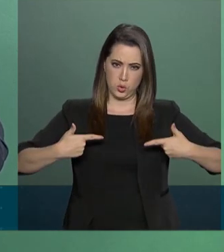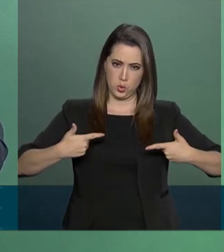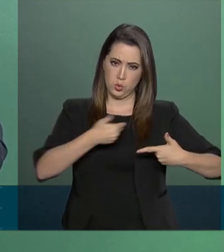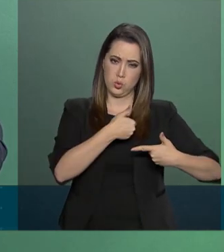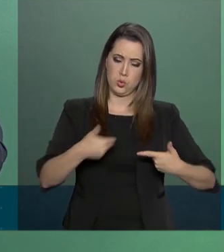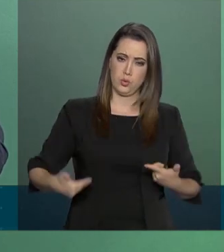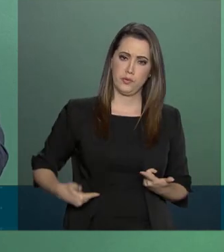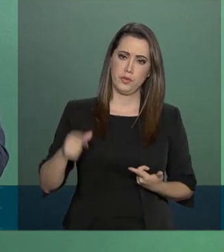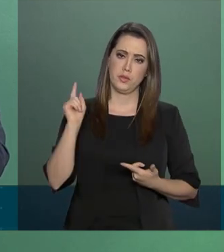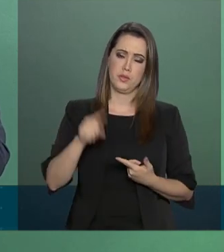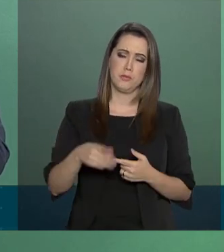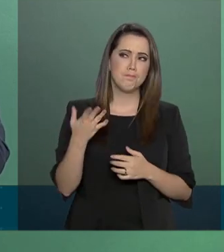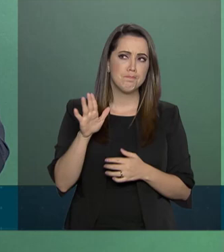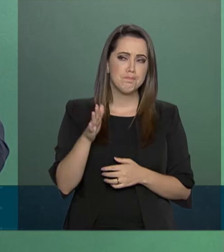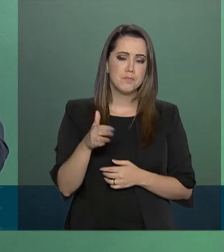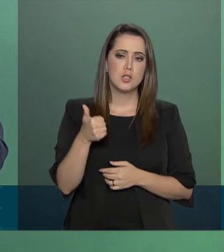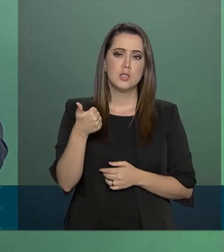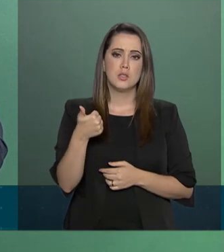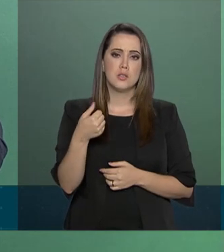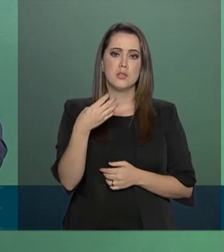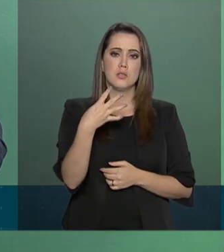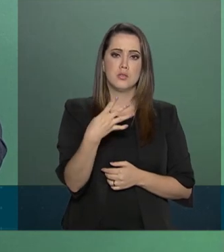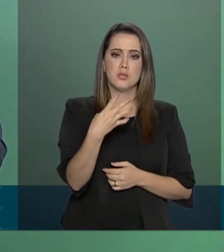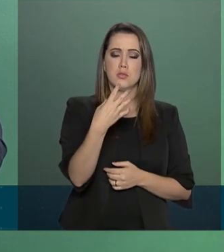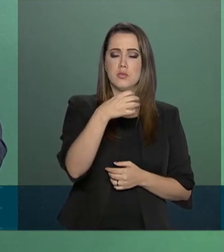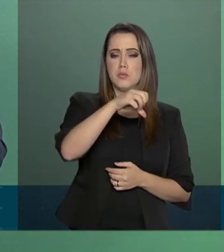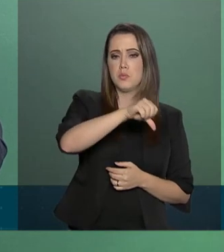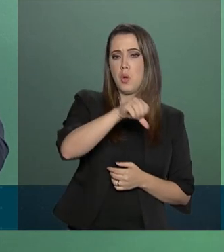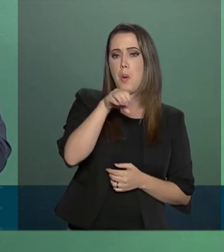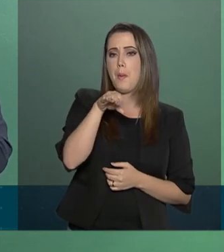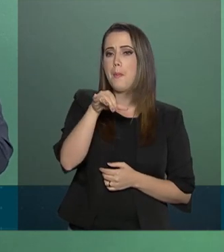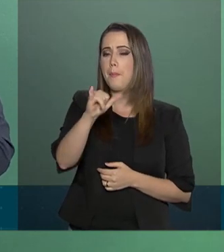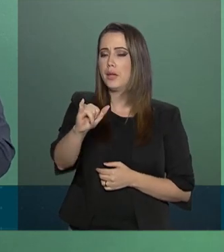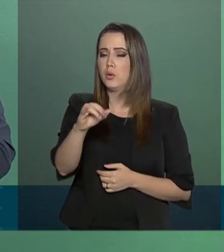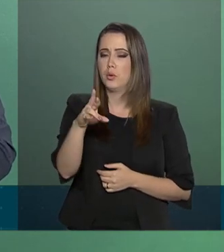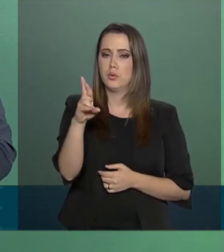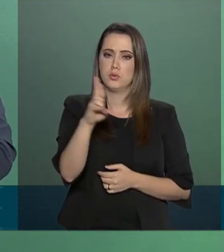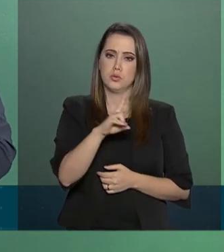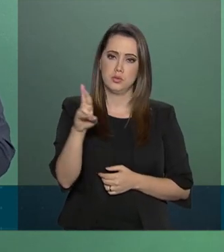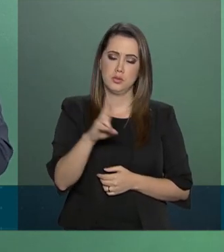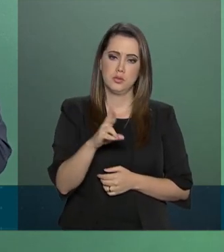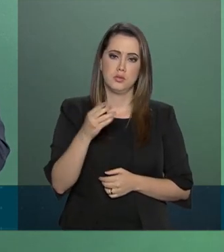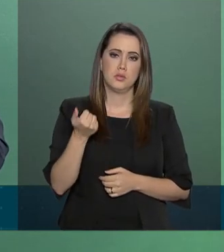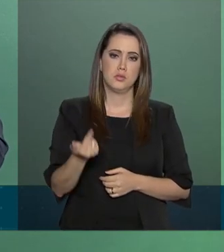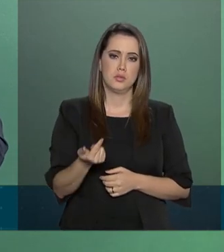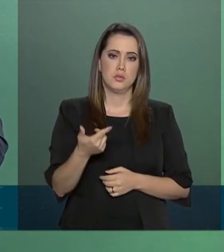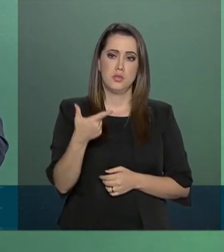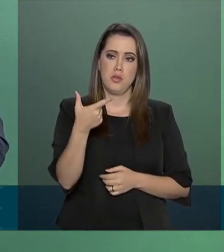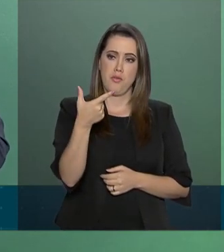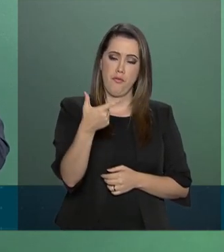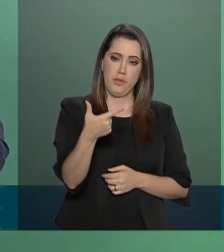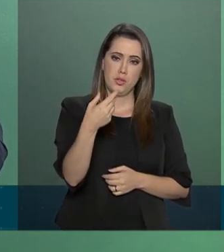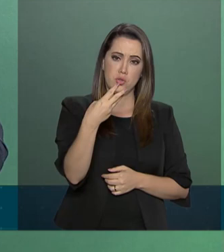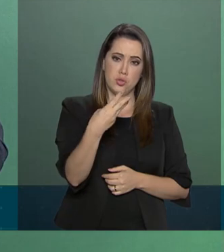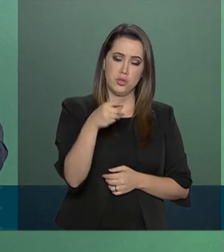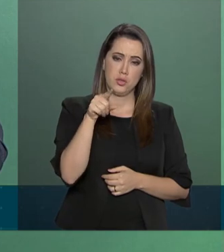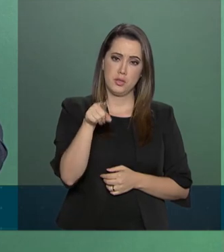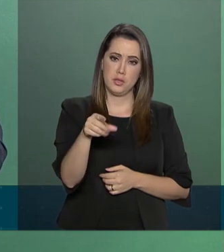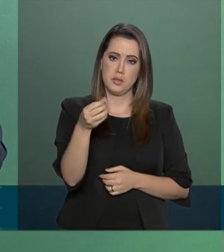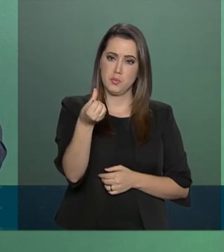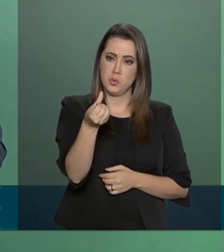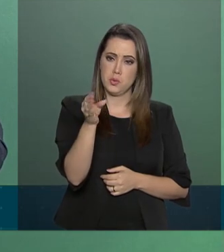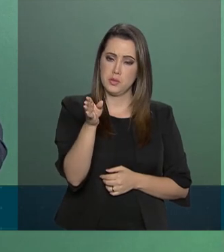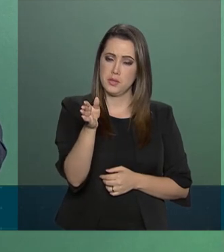que é da ordem de 149 bilhões de reais, 23,6